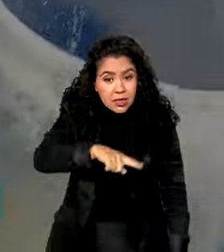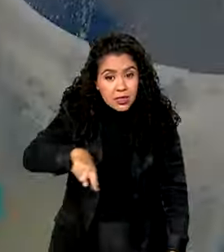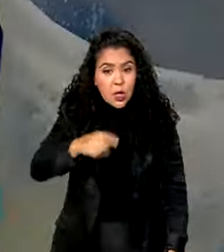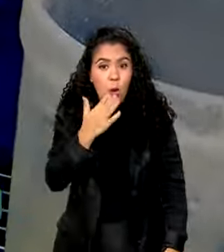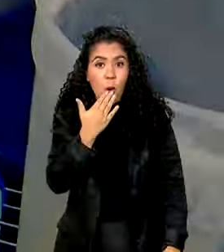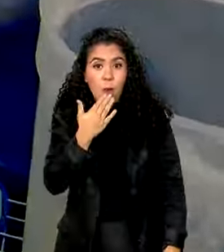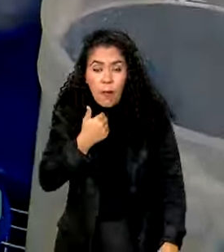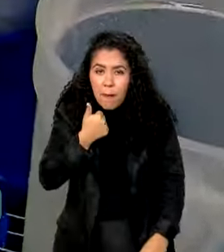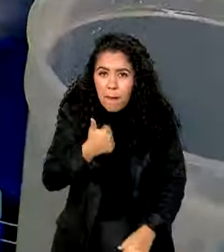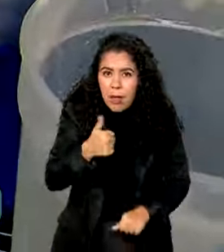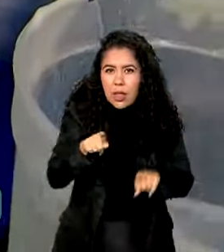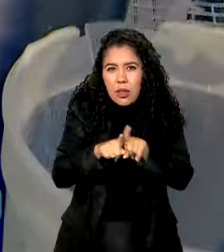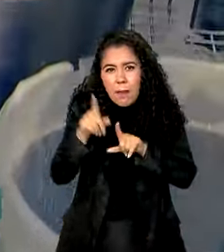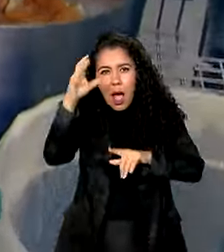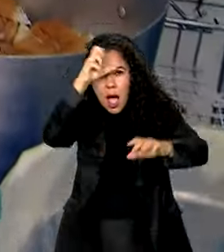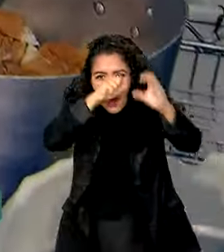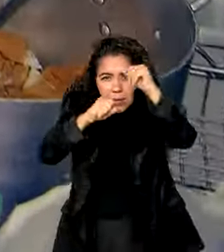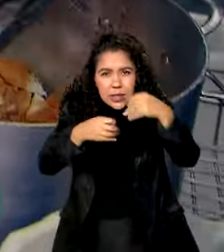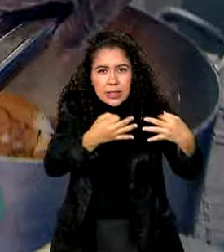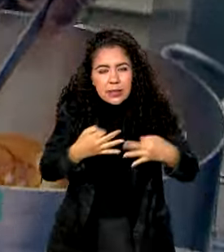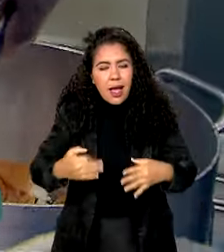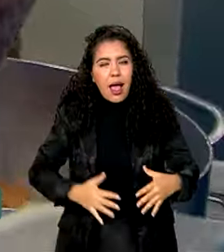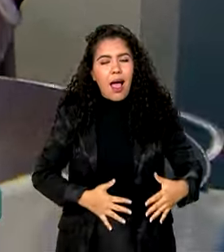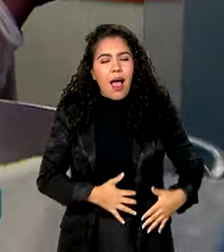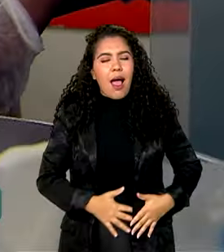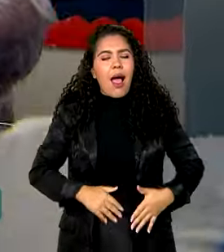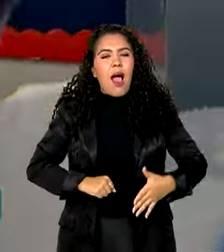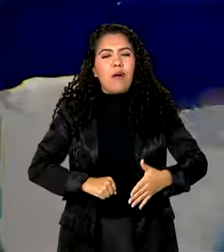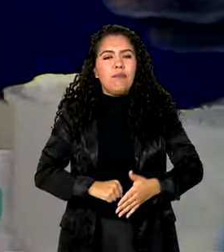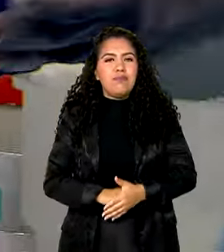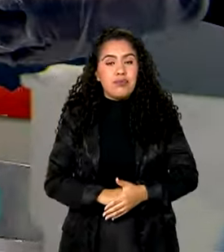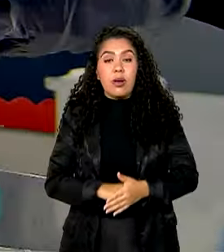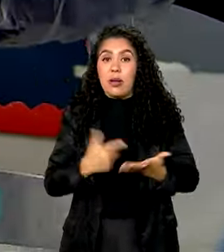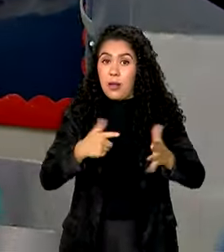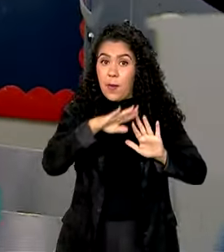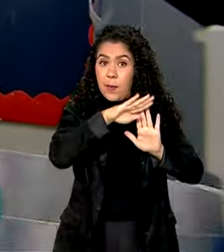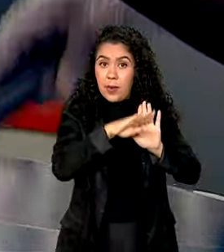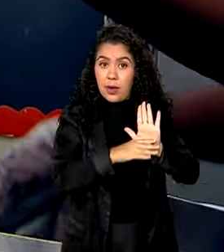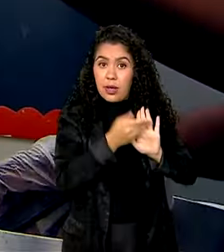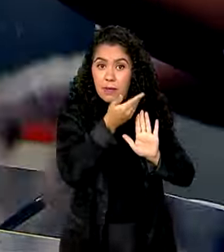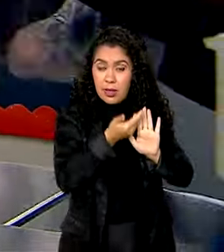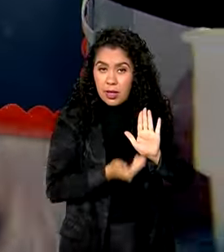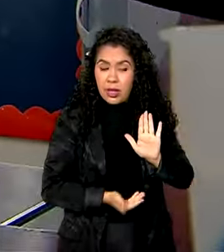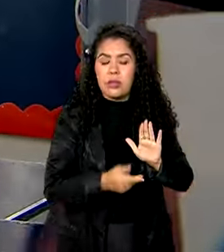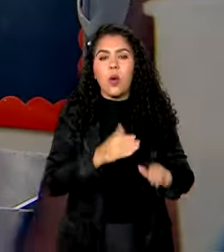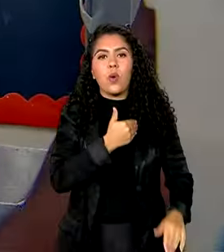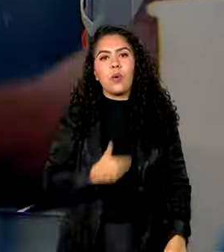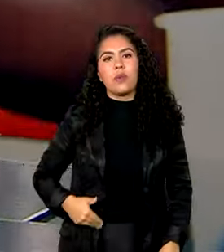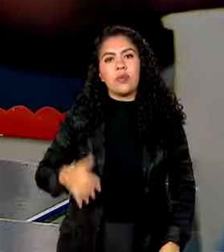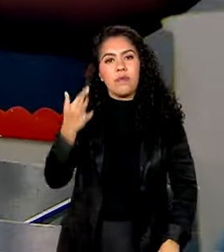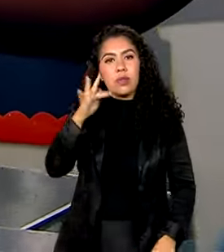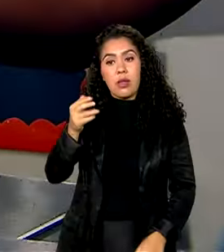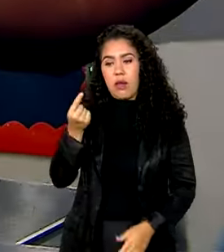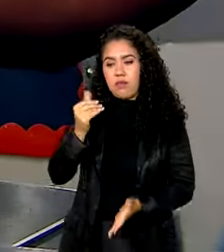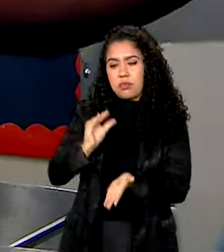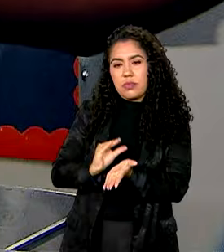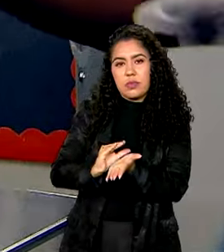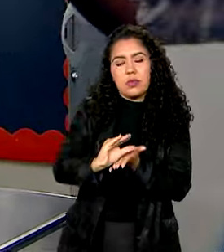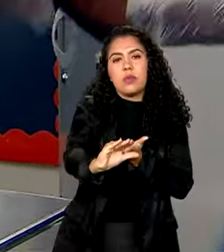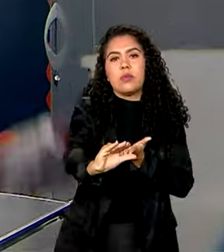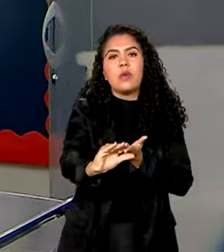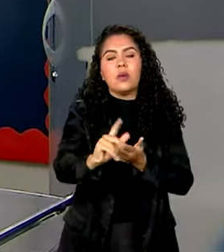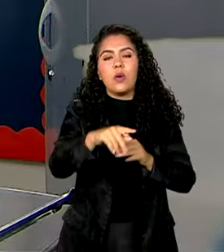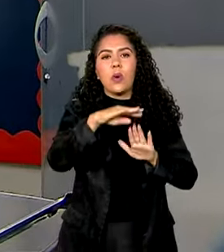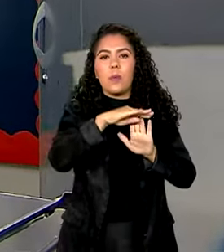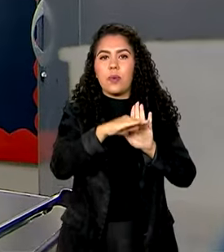bem e aprender direitinho, de barriguinha cheia, além do programa de aquisição de alimentos, o governo federal investe também no Programa Nacional